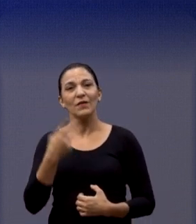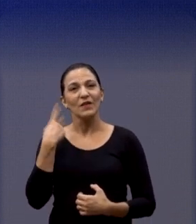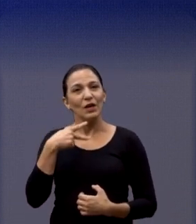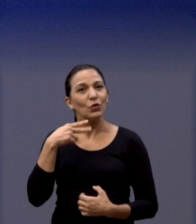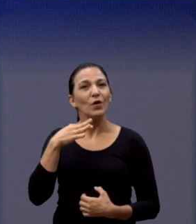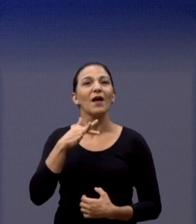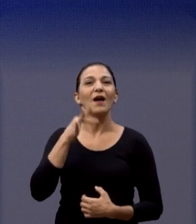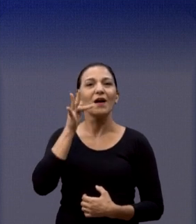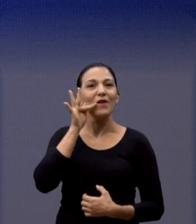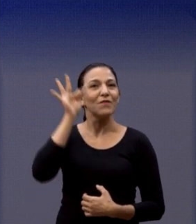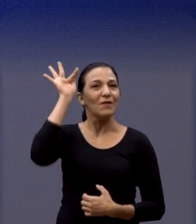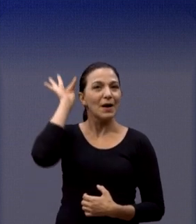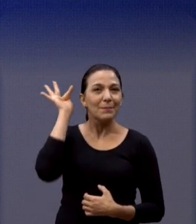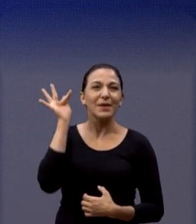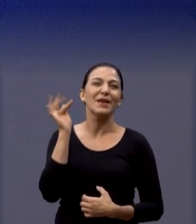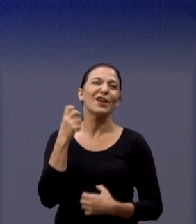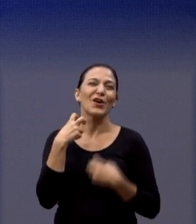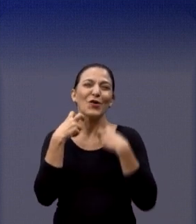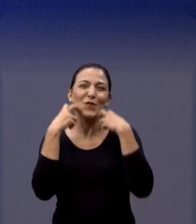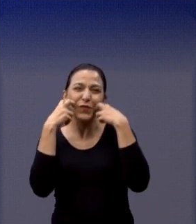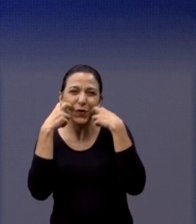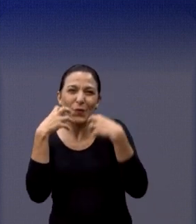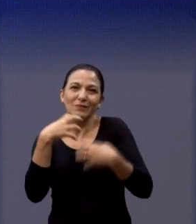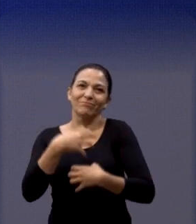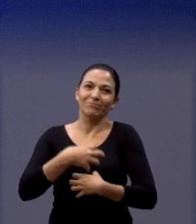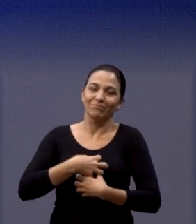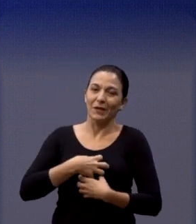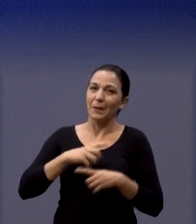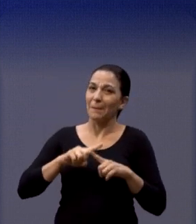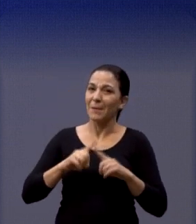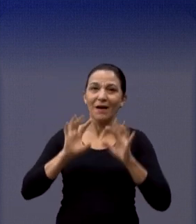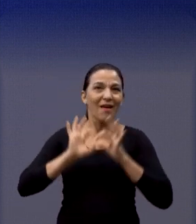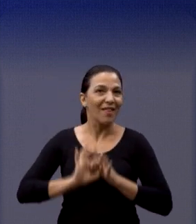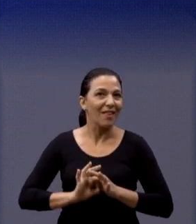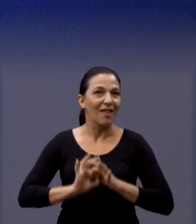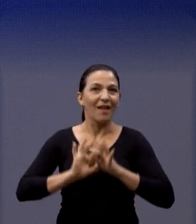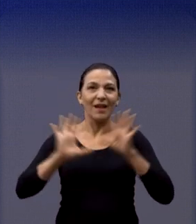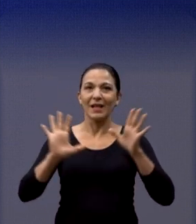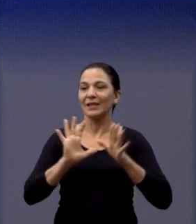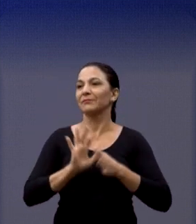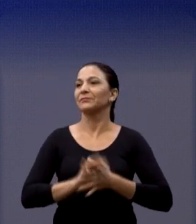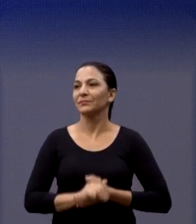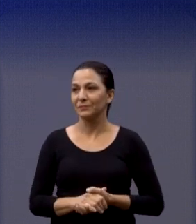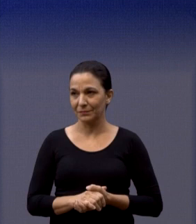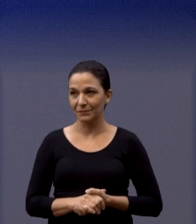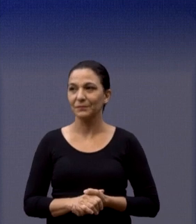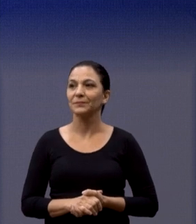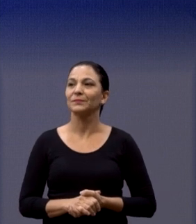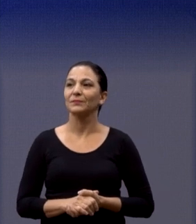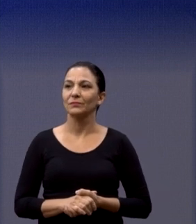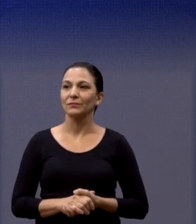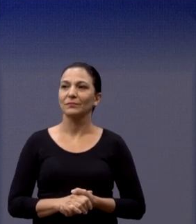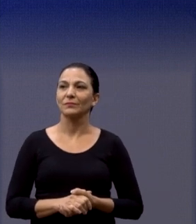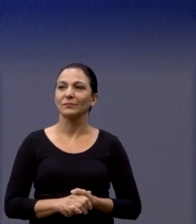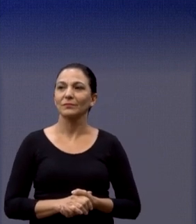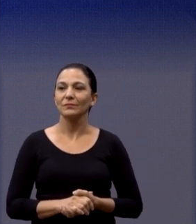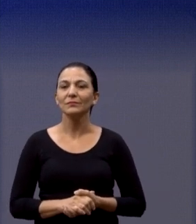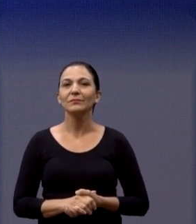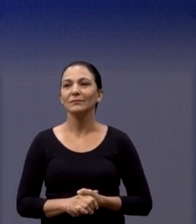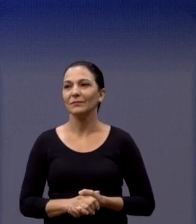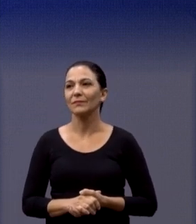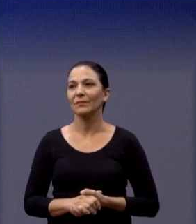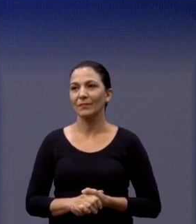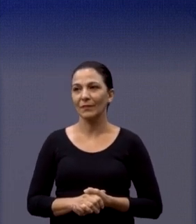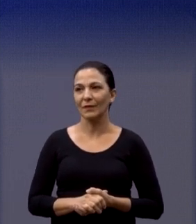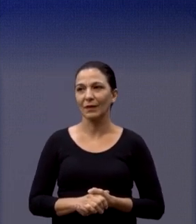sambar. Não é, presidente? O presidente que começou, nos animou, e aí vamos sambar.